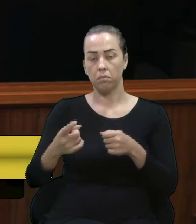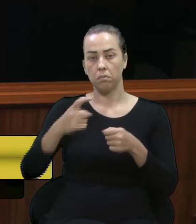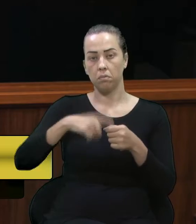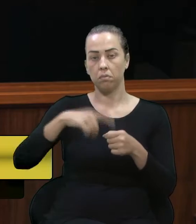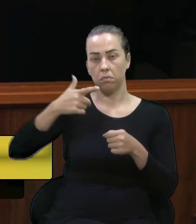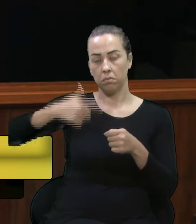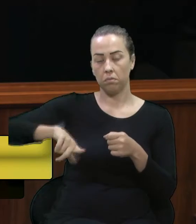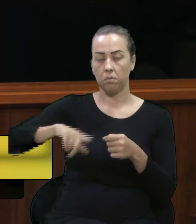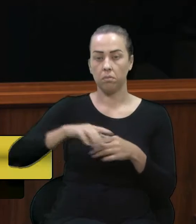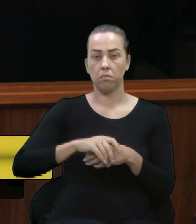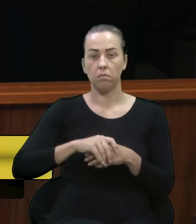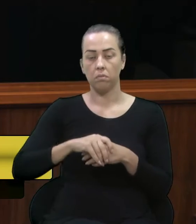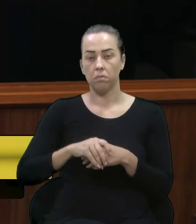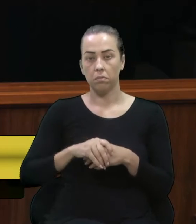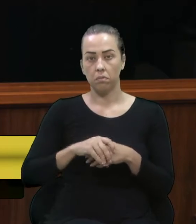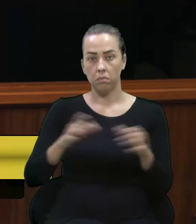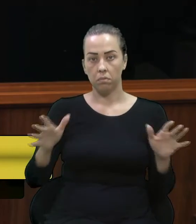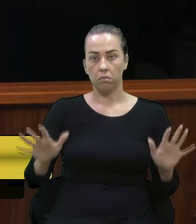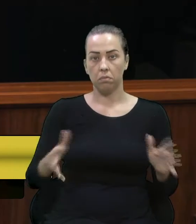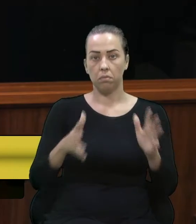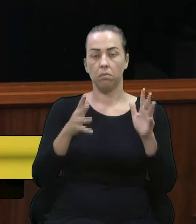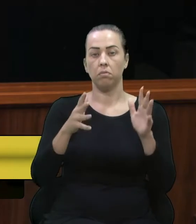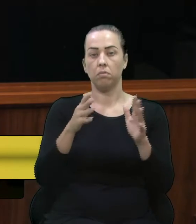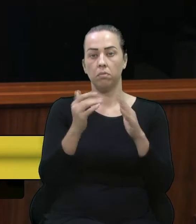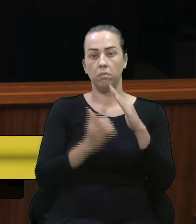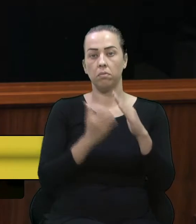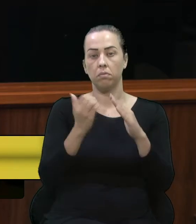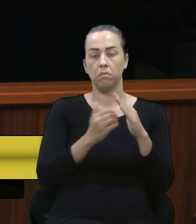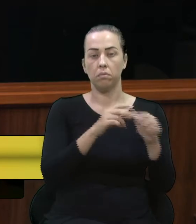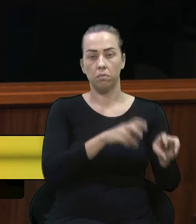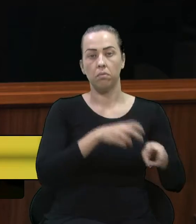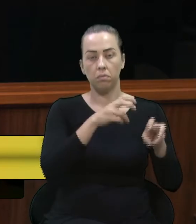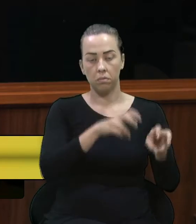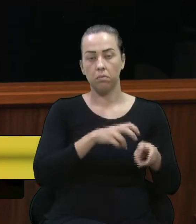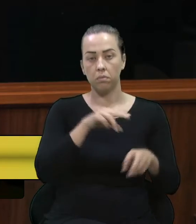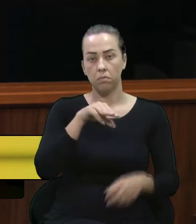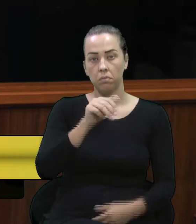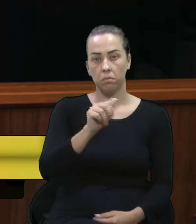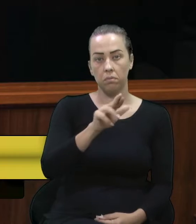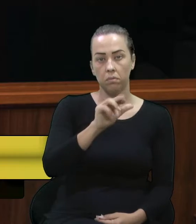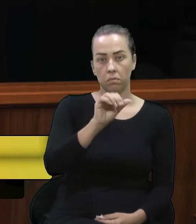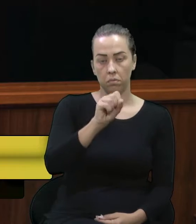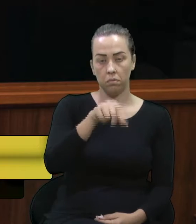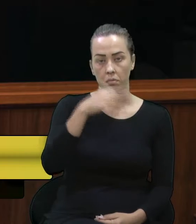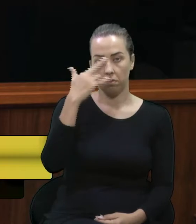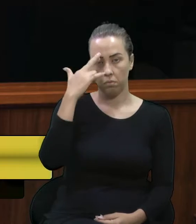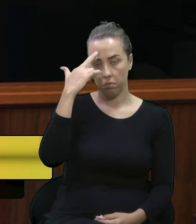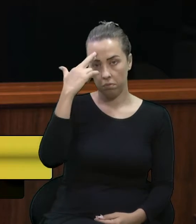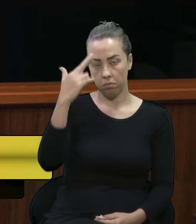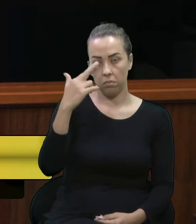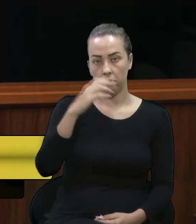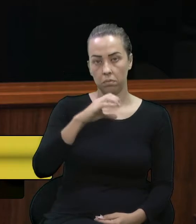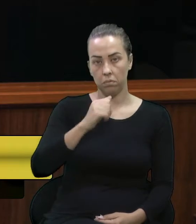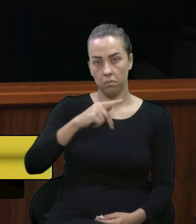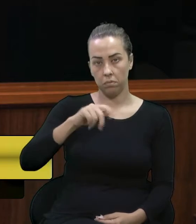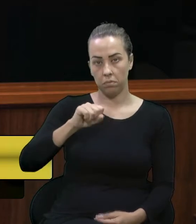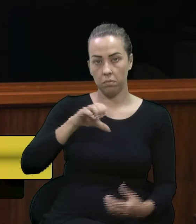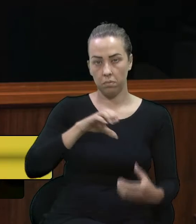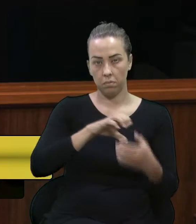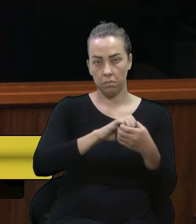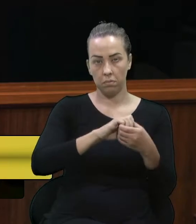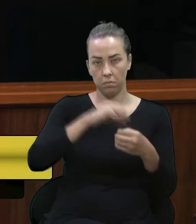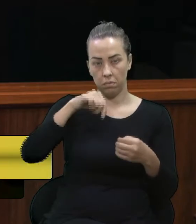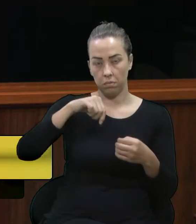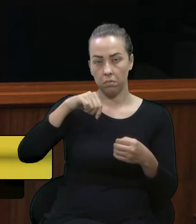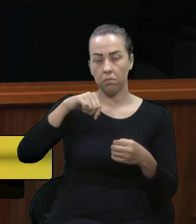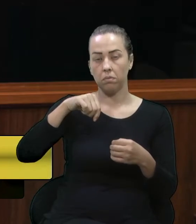essa pujança das agroindústrias. O Marcos Reguelin, que é diretor executivo da CAF, uma cooperativa aqui da nossa cidade,